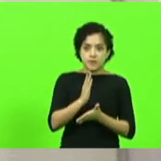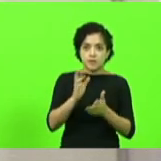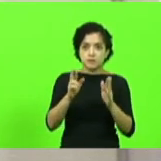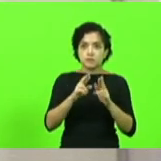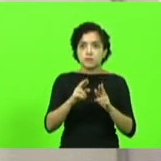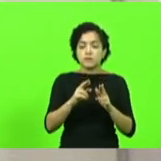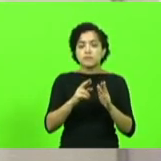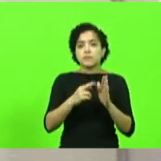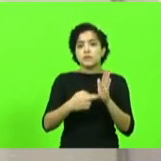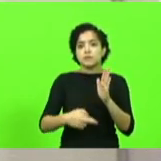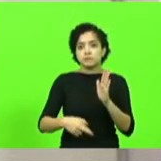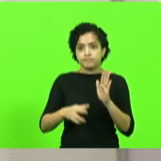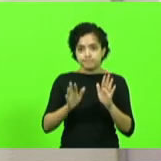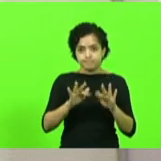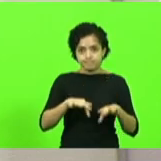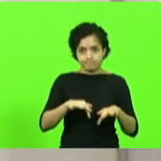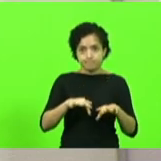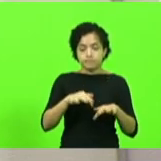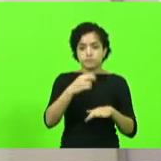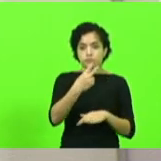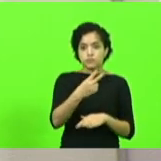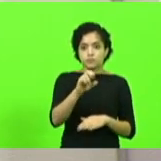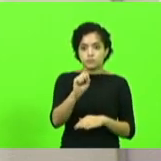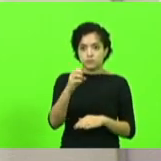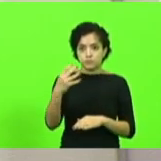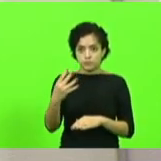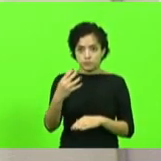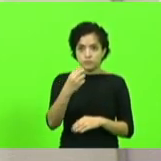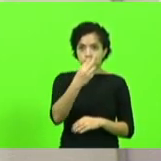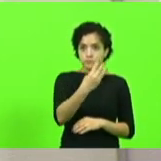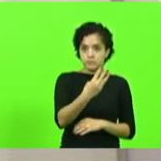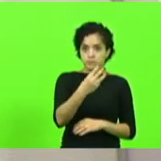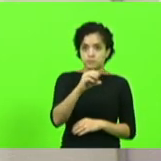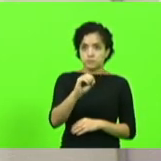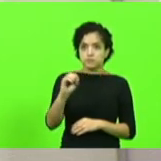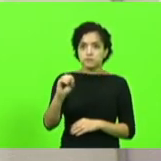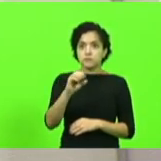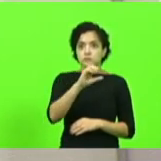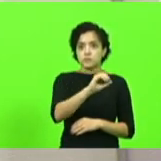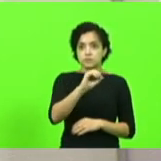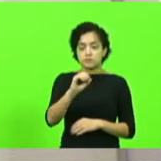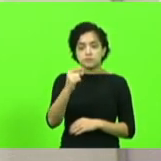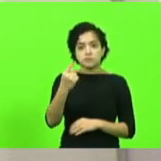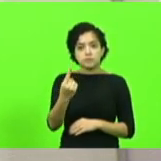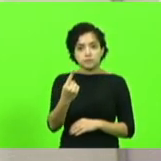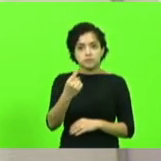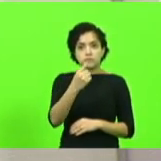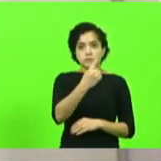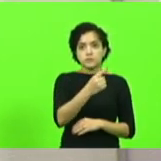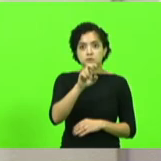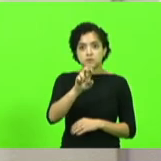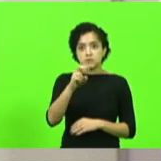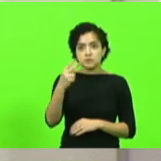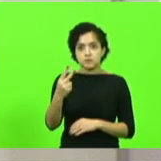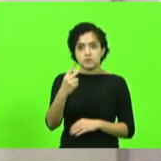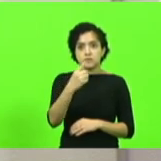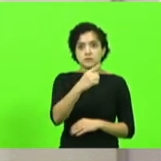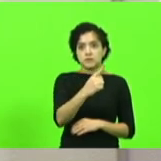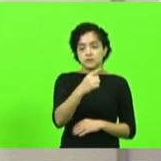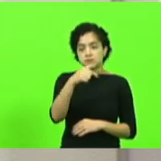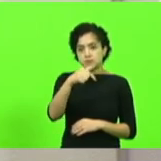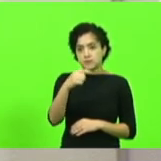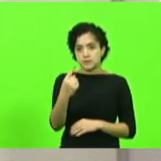e exaradas aos projetos de lei nº 284-2019, 13-2020, 001-152-171-200 e